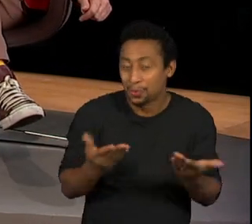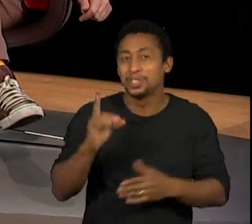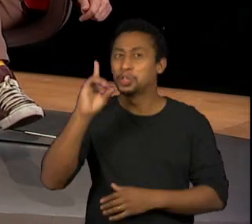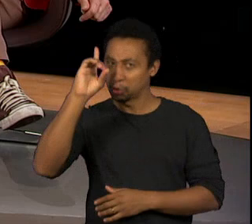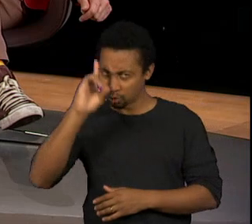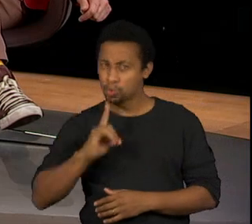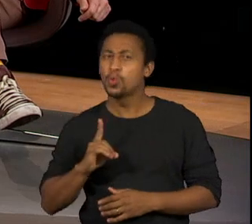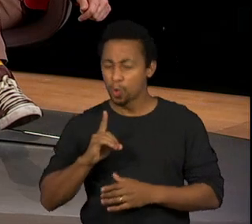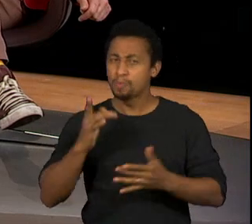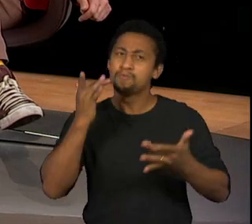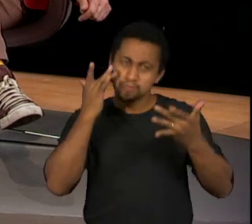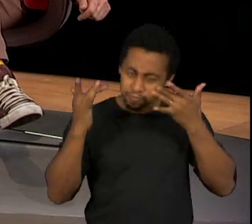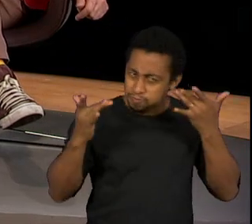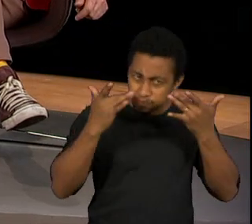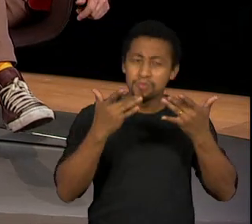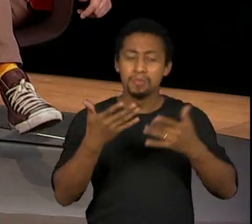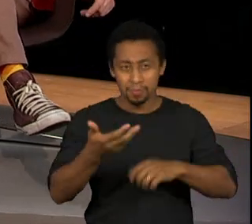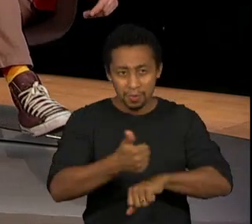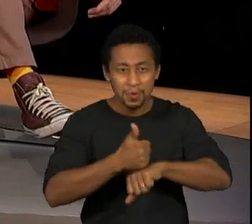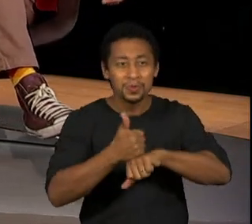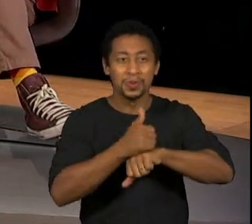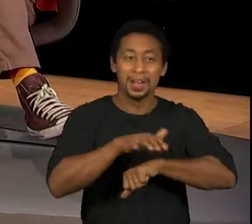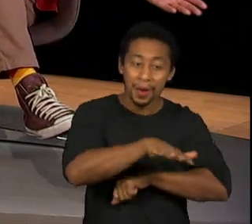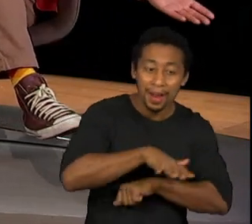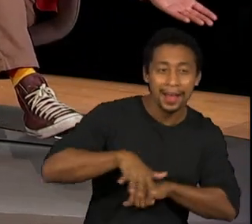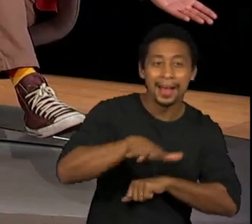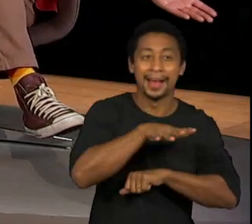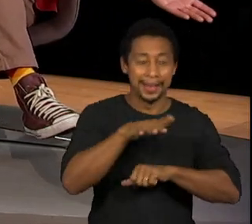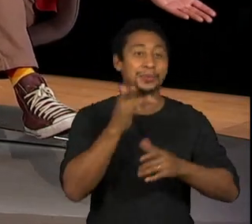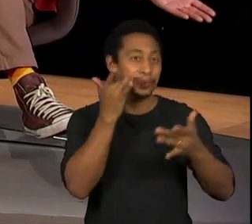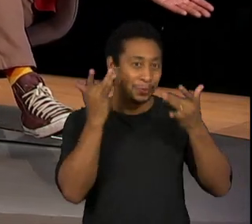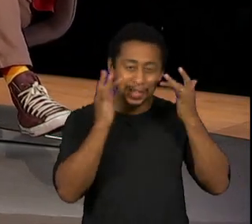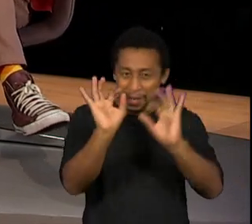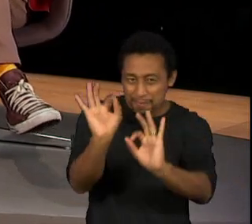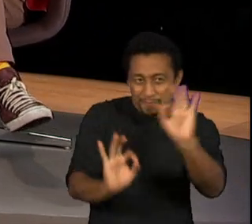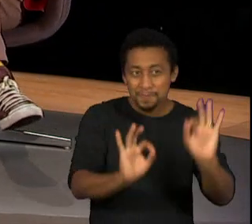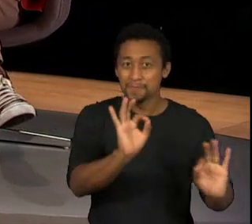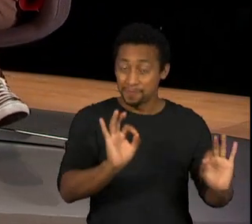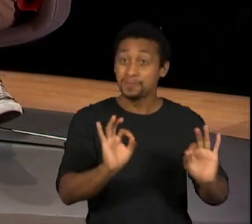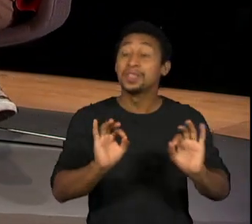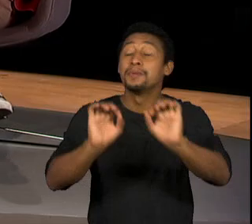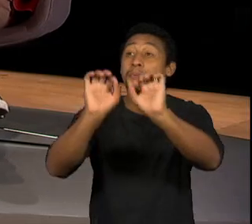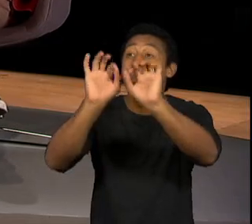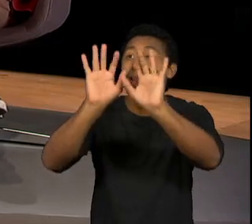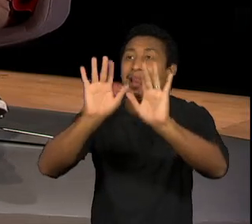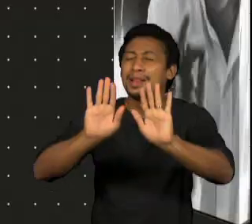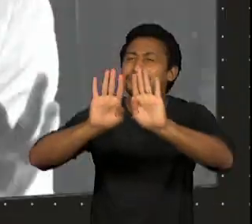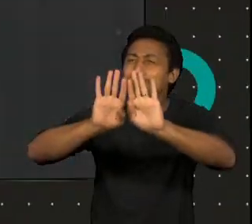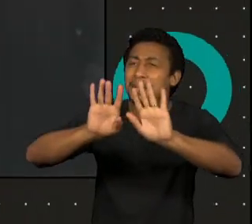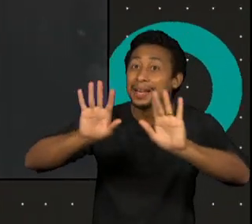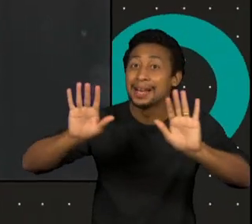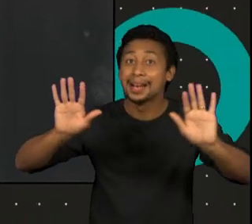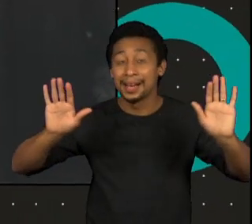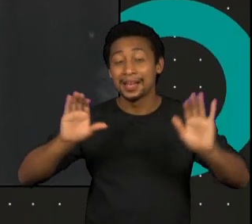dramaturgo e produtor teatral. O Persona abre as suas cortinas para Celso Frateschi.